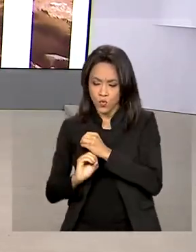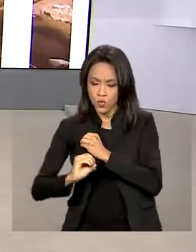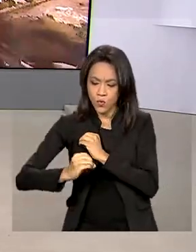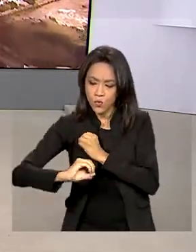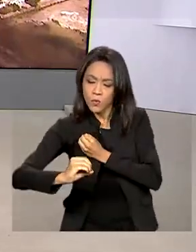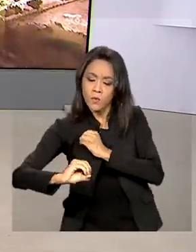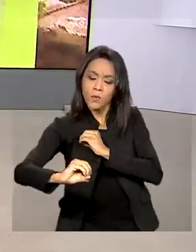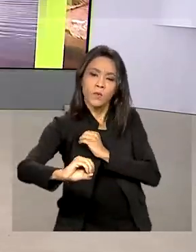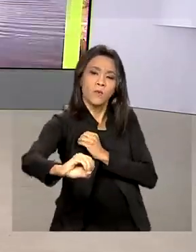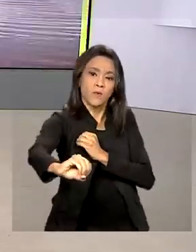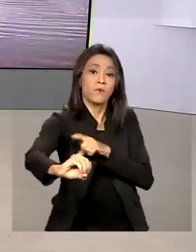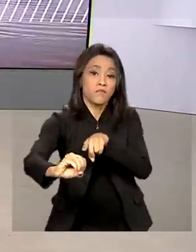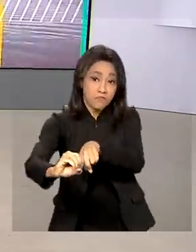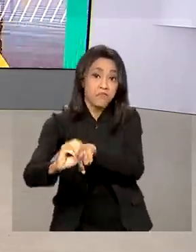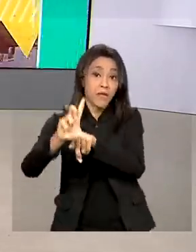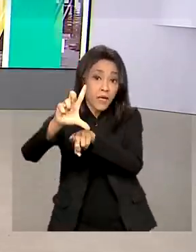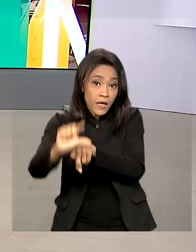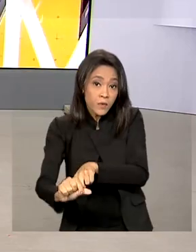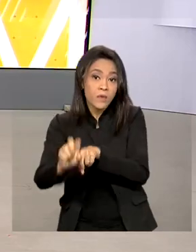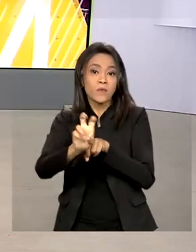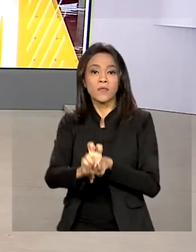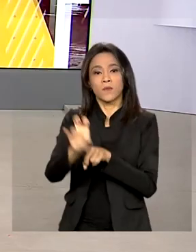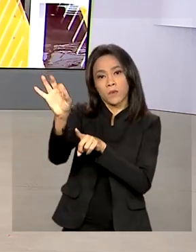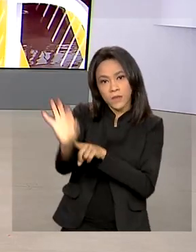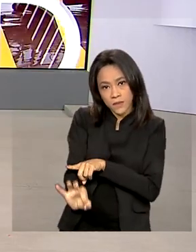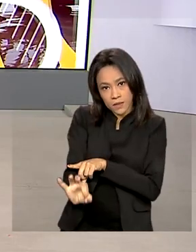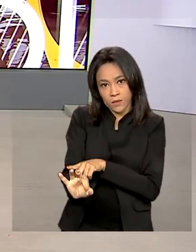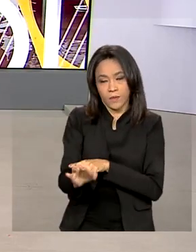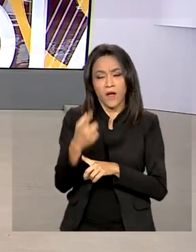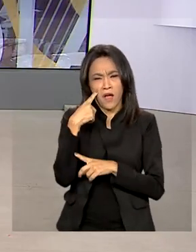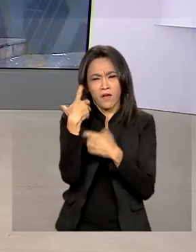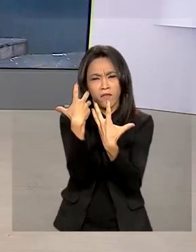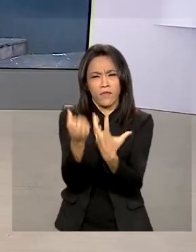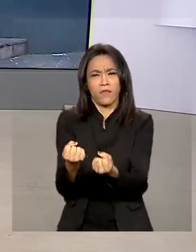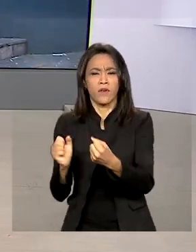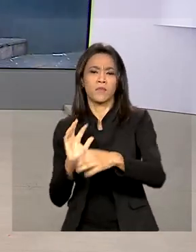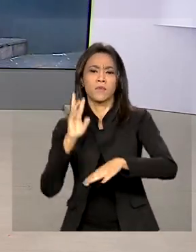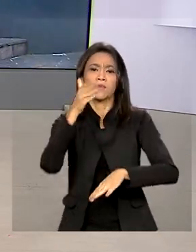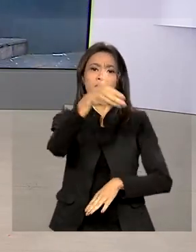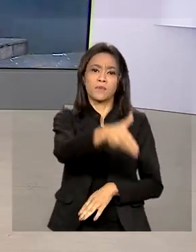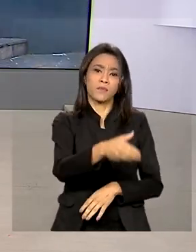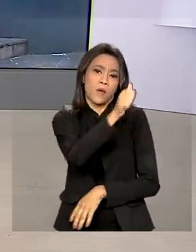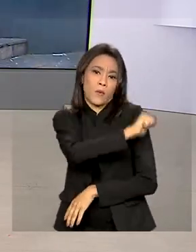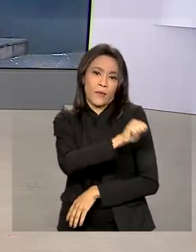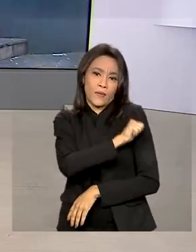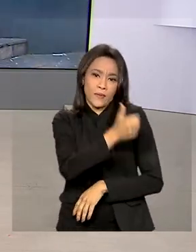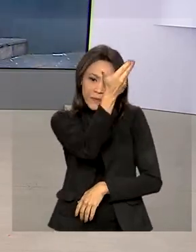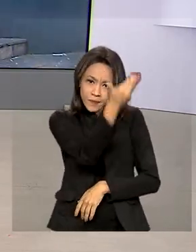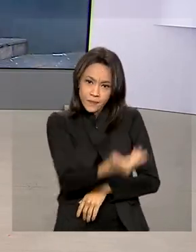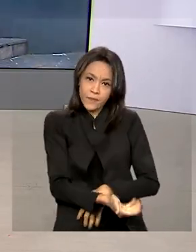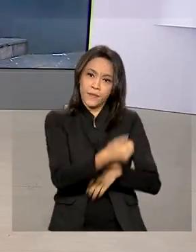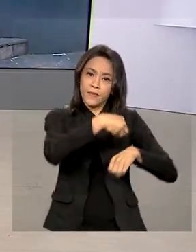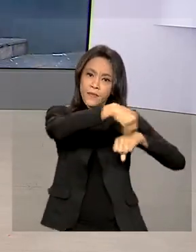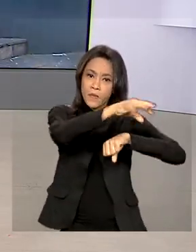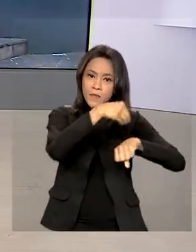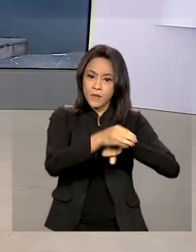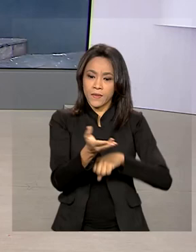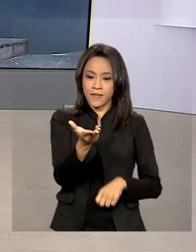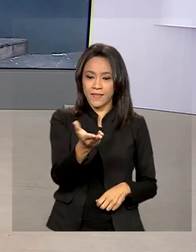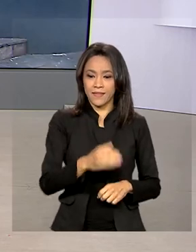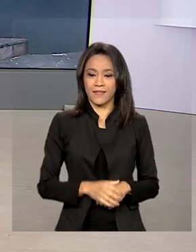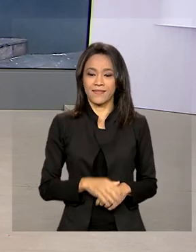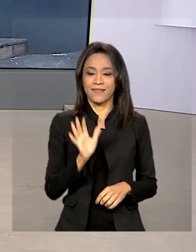distribuidoras, terá redução média de 5%. Vamos ao Rio de Janeiro conversar com o Tiago Pimenta, ele traz as informações pra gente.